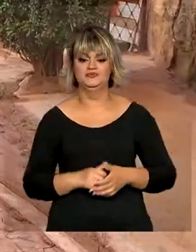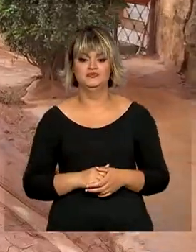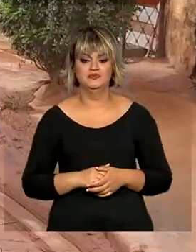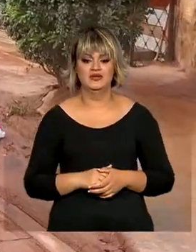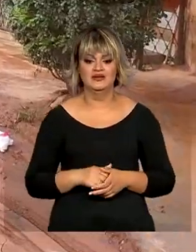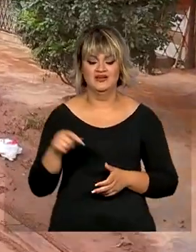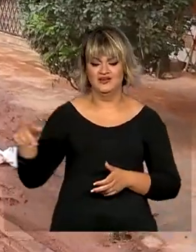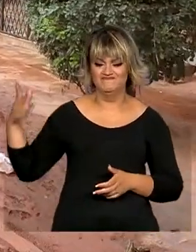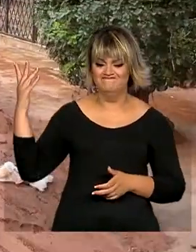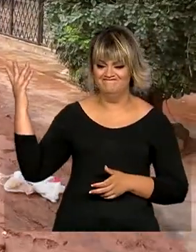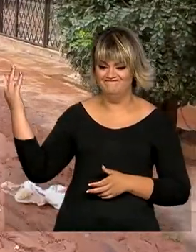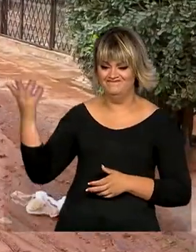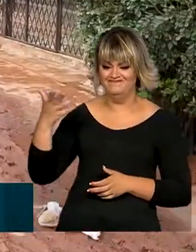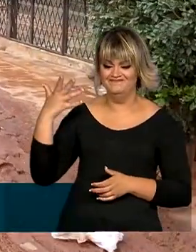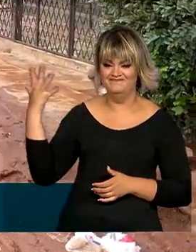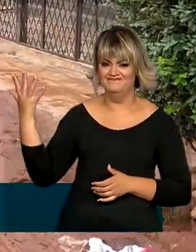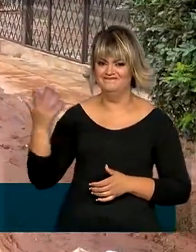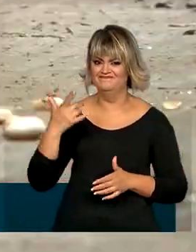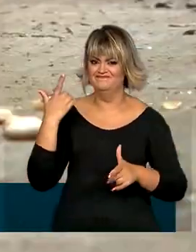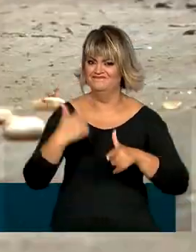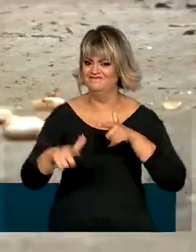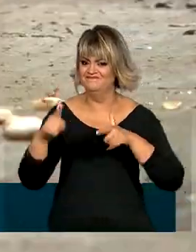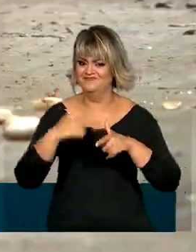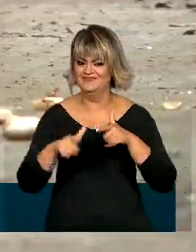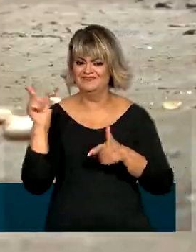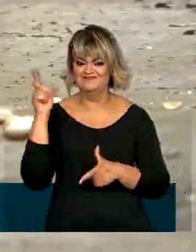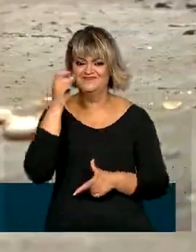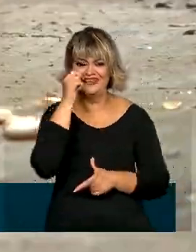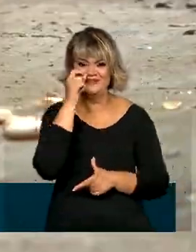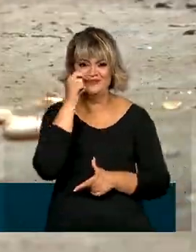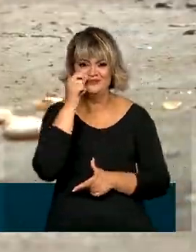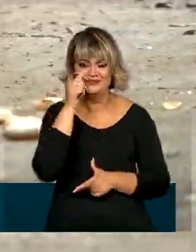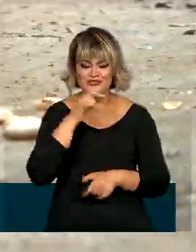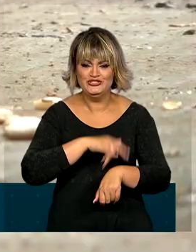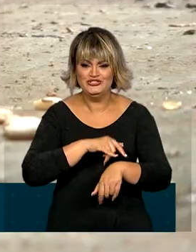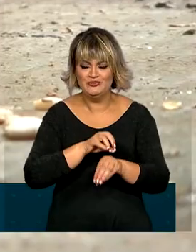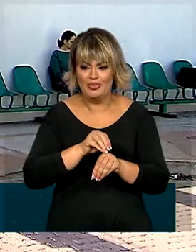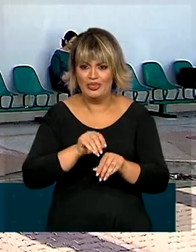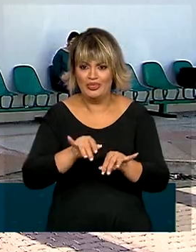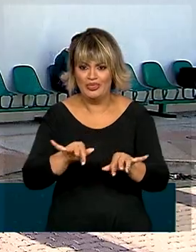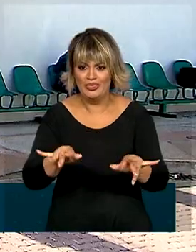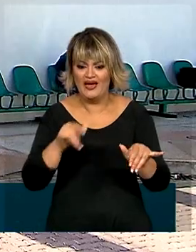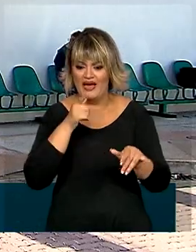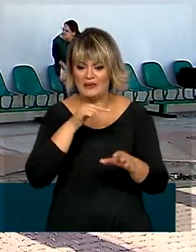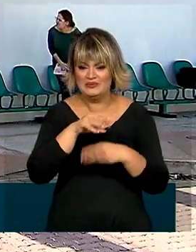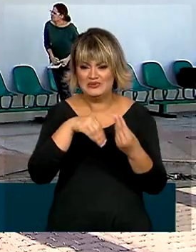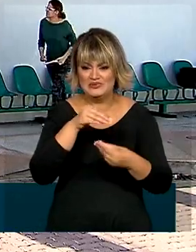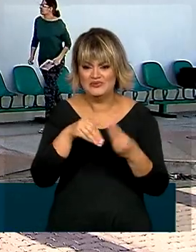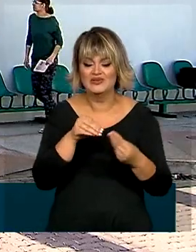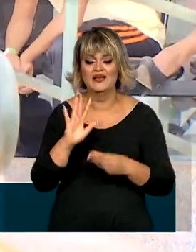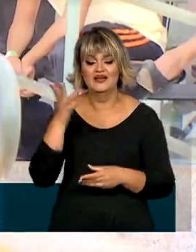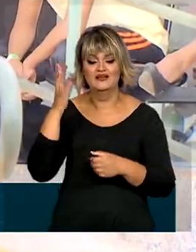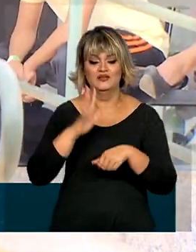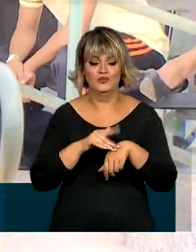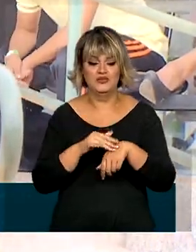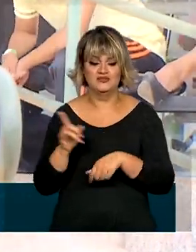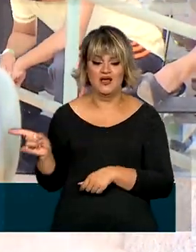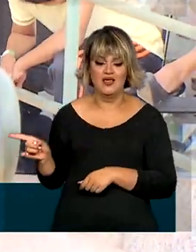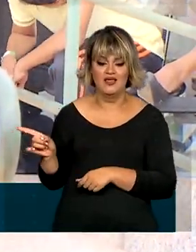Condições sanitárias precárias combinadas com a presença de ratos aumentam os casos de